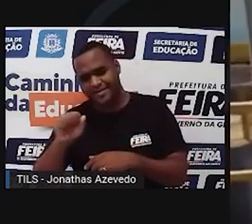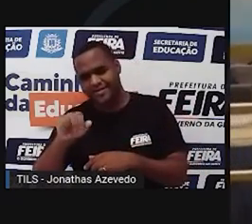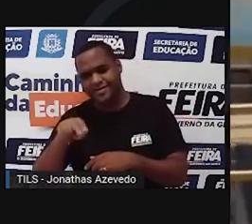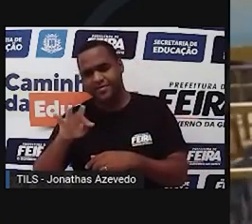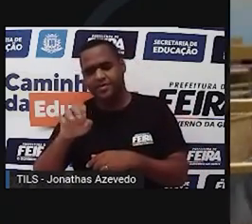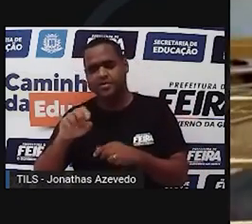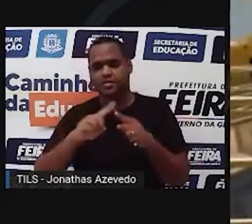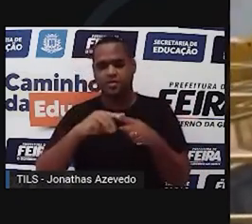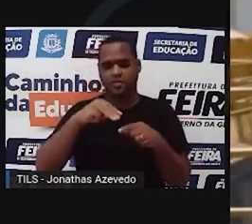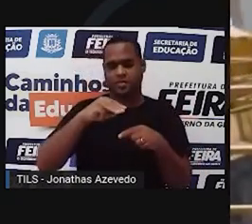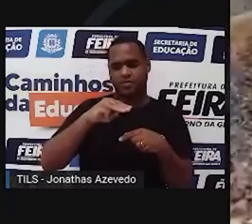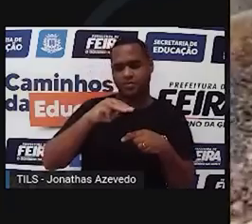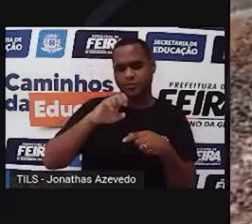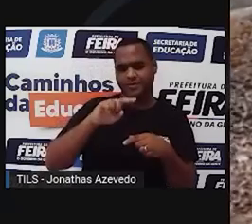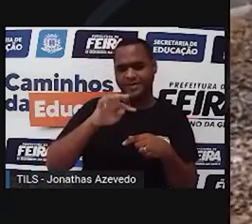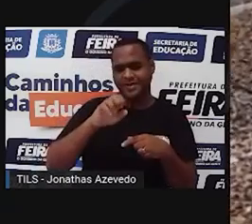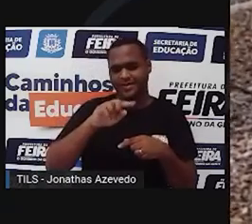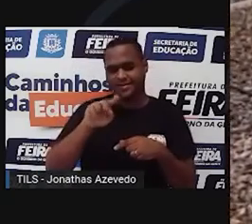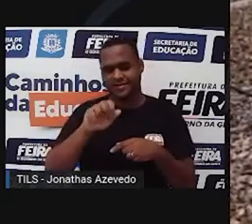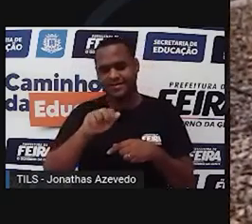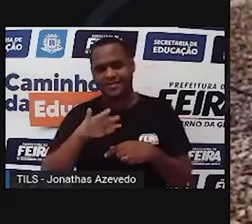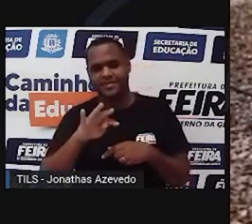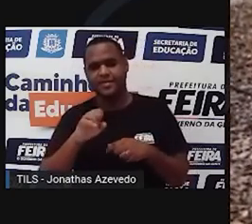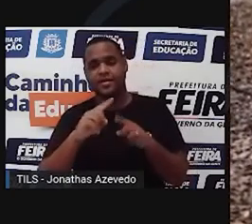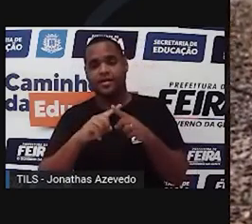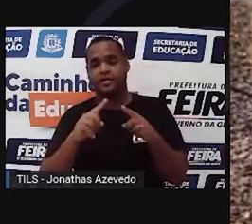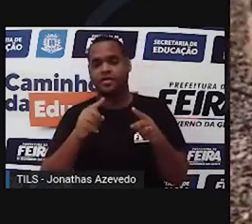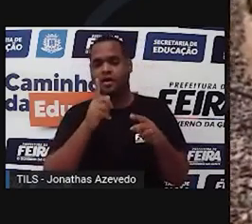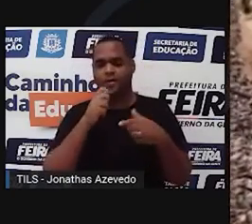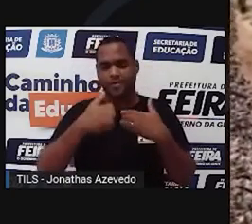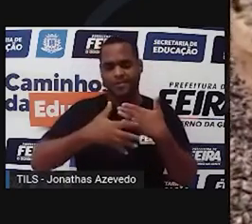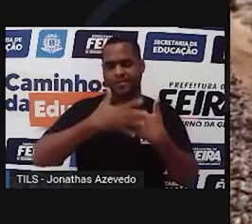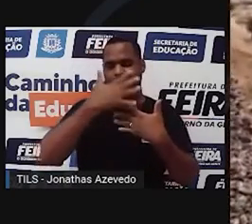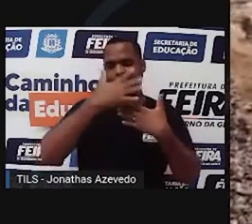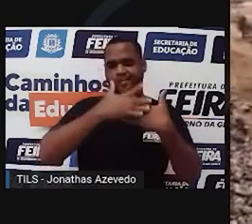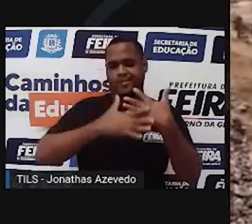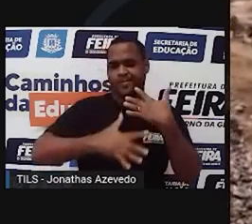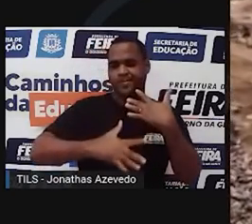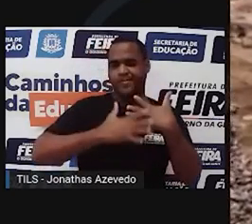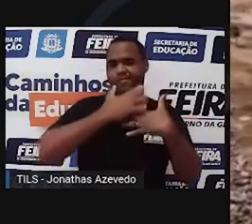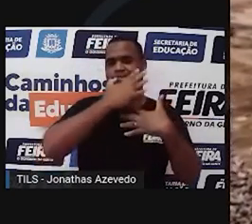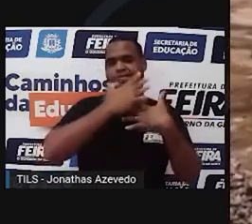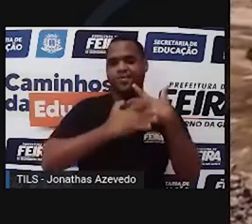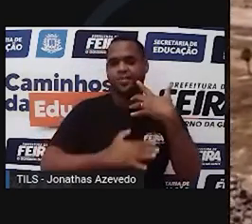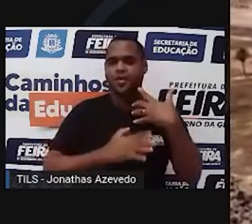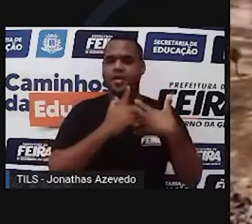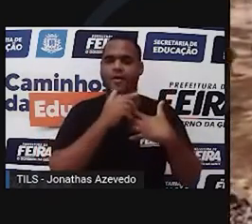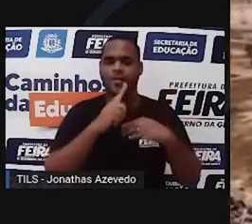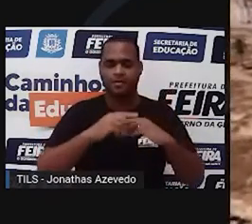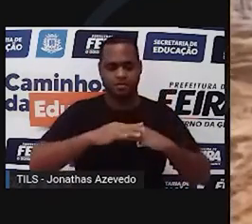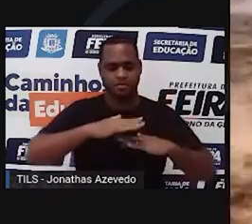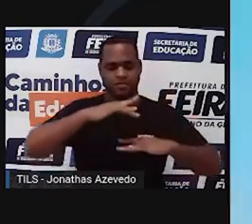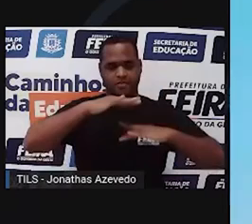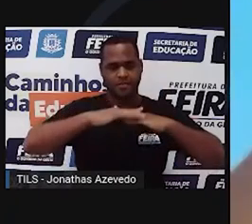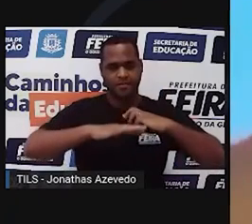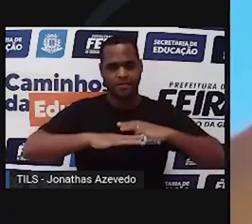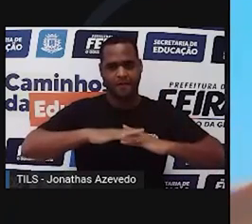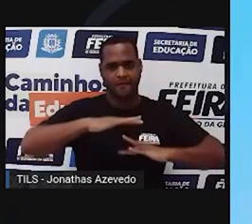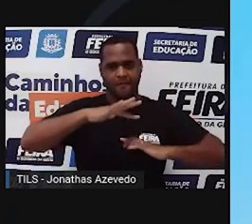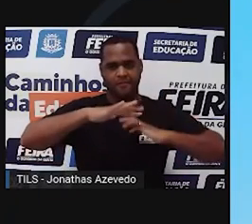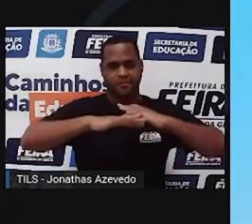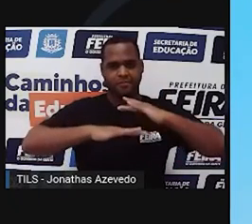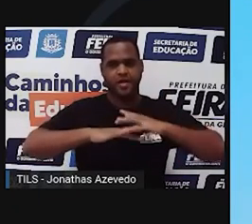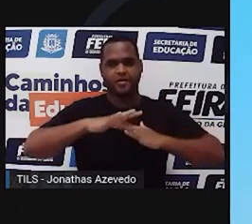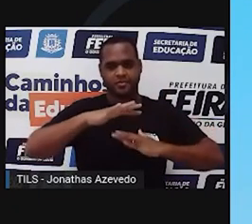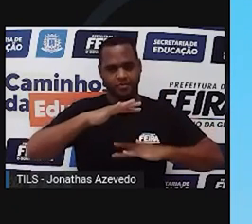criei uma barragem de água, automaticamente surge também um desnível altimétrico significativo. A